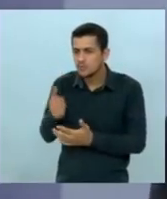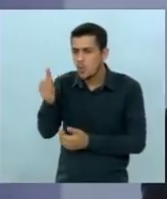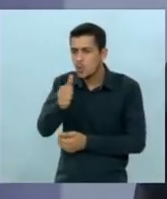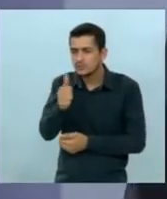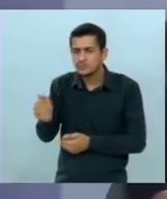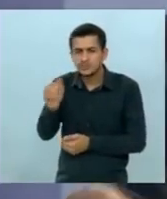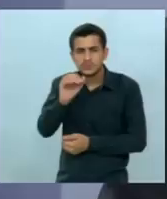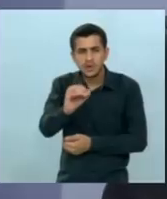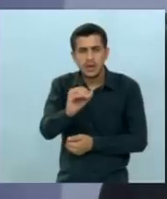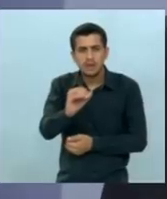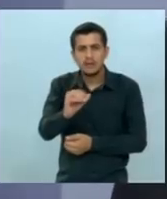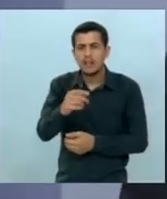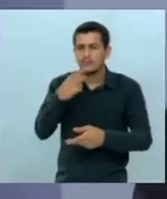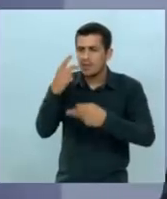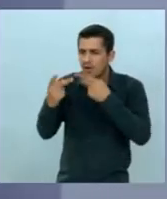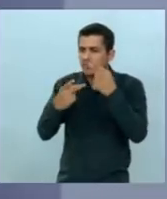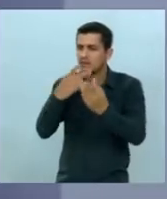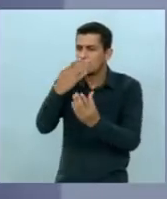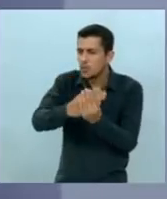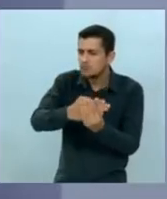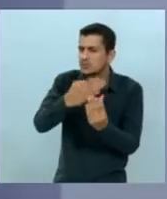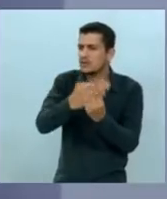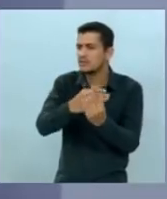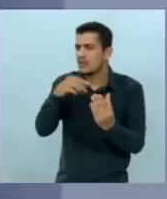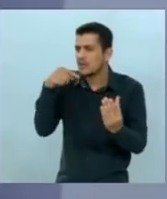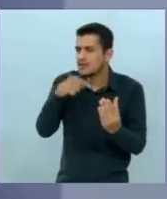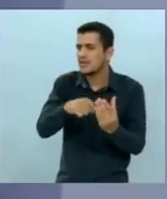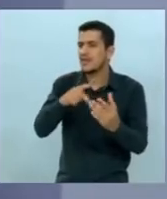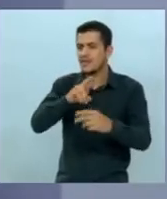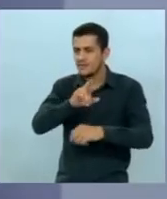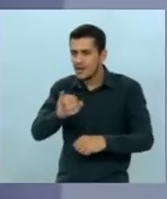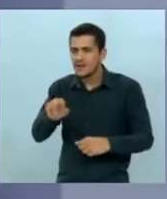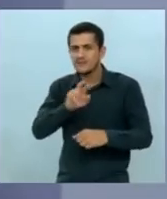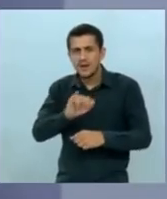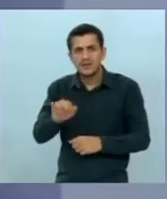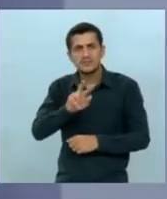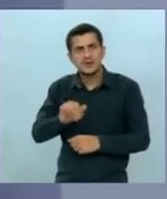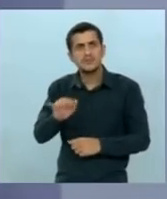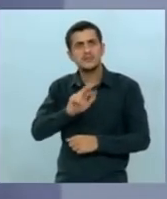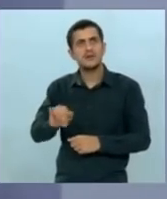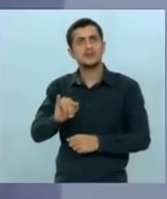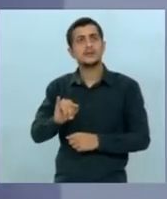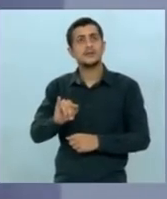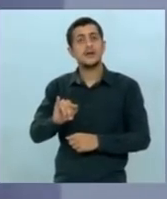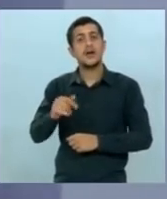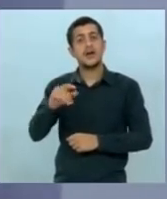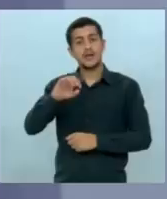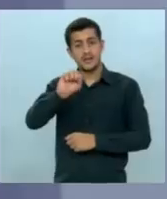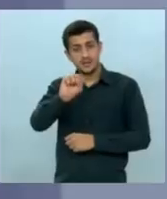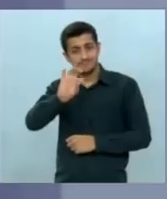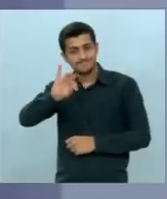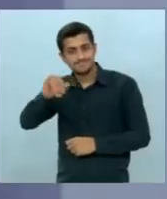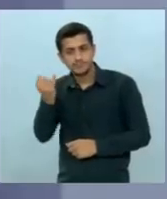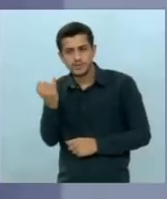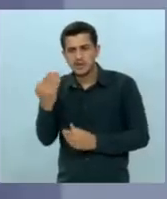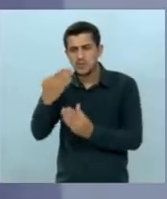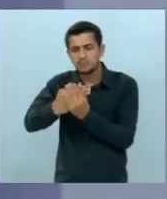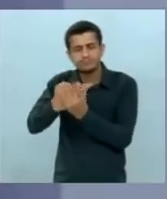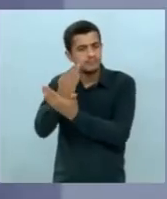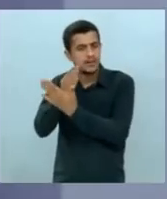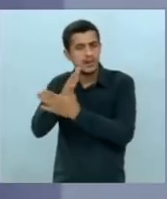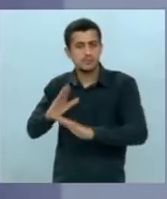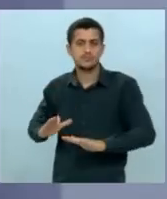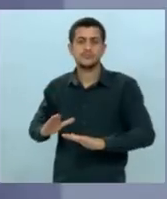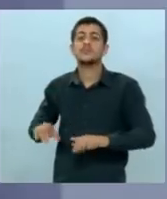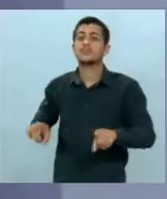ficou a campanha inteira falando que ia acontecer isso que ia acontecer aquilo a instância maior arquivou o do JBS